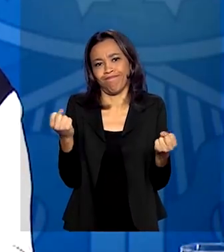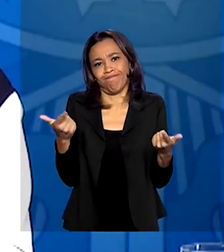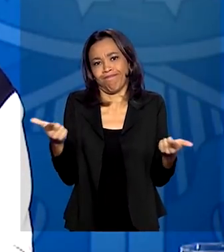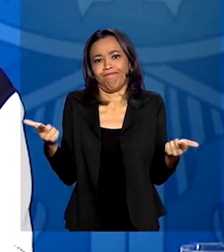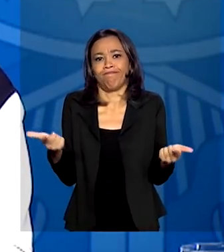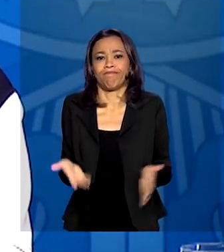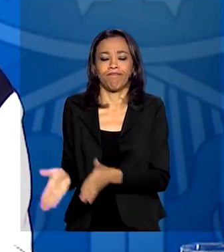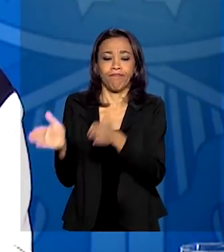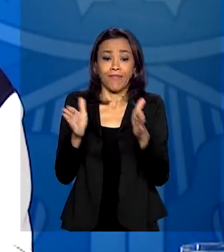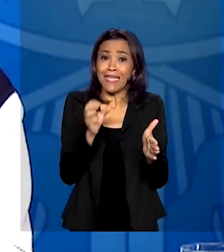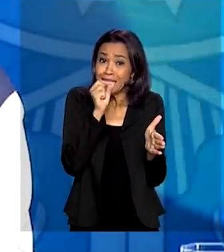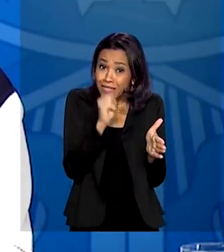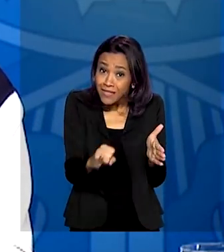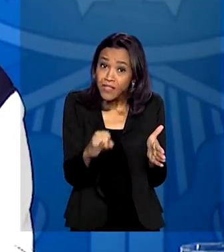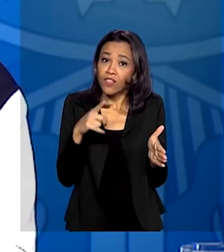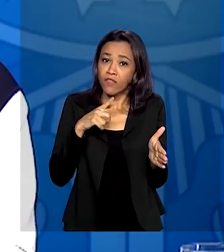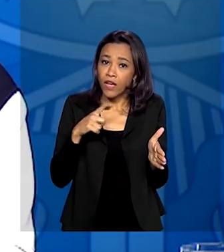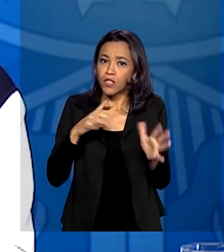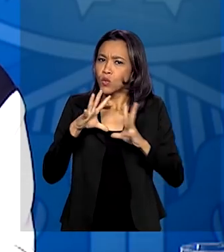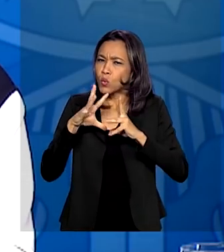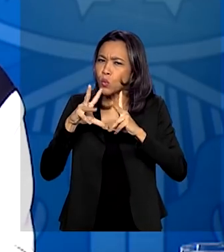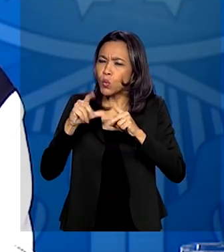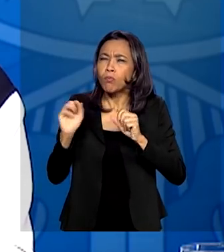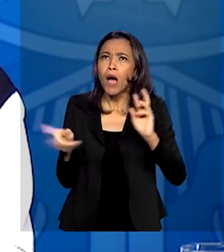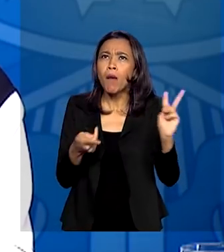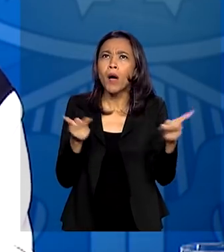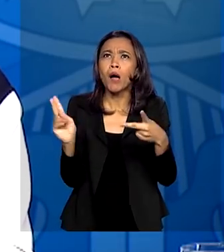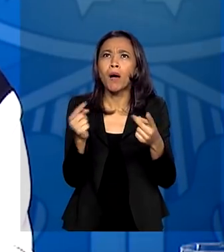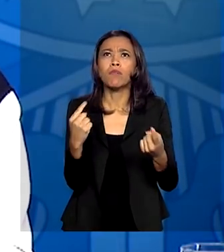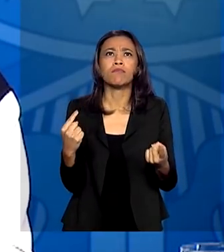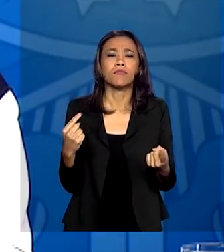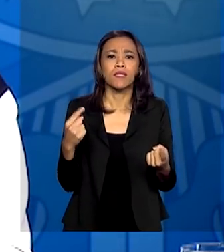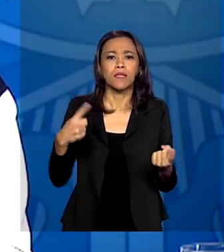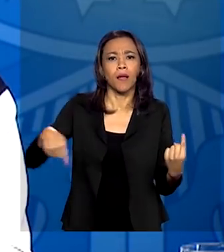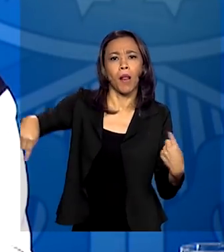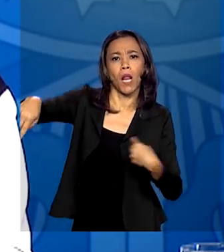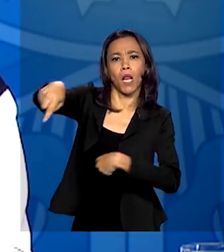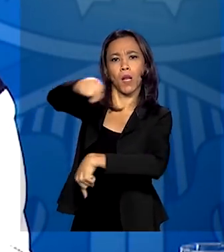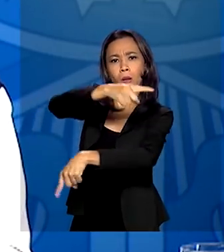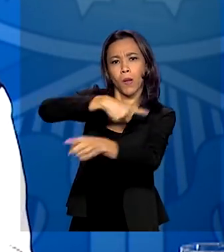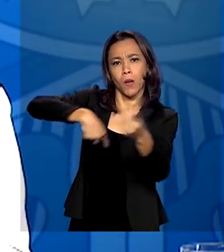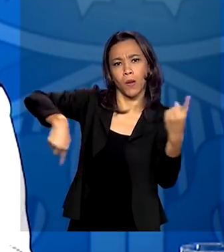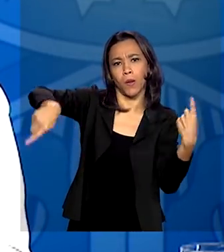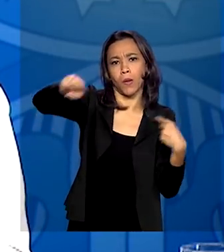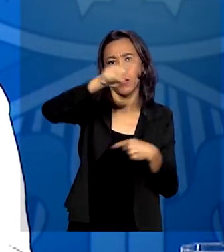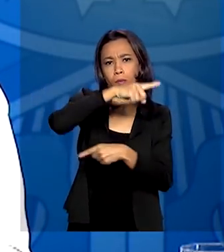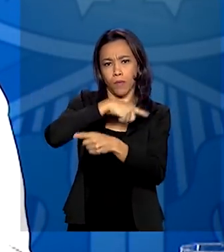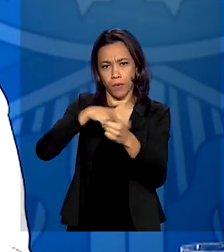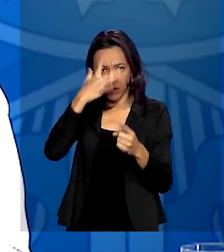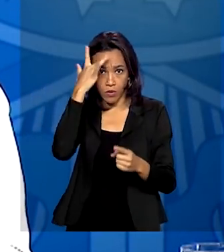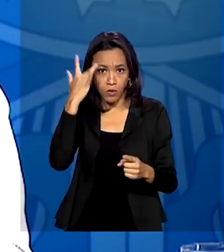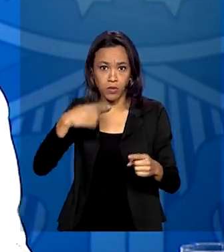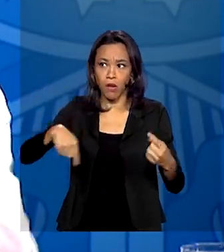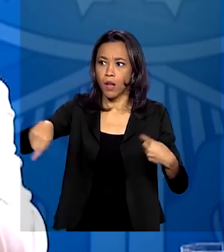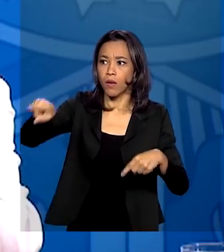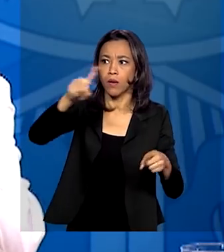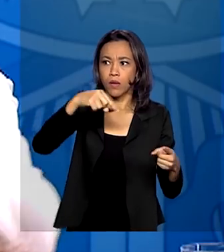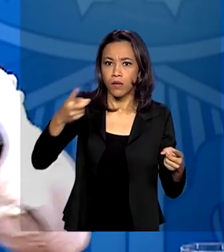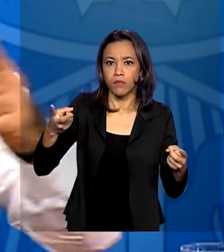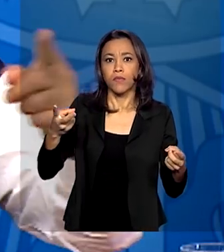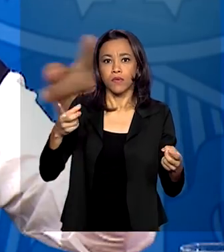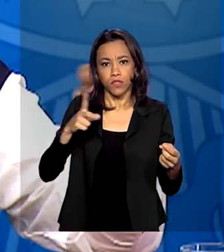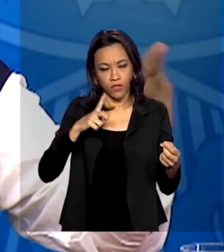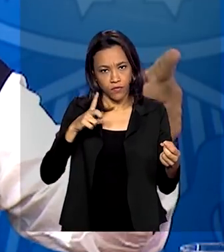tivéssemos hoje todos os casos que estão circulando o Brasil afora e que existem, nós